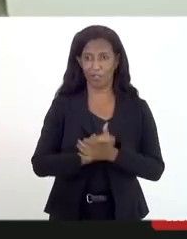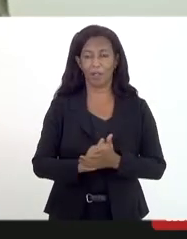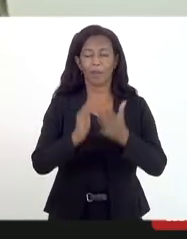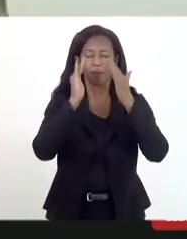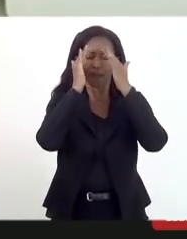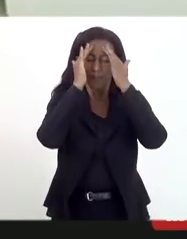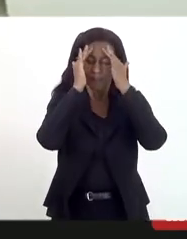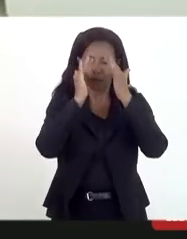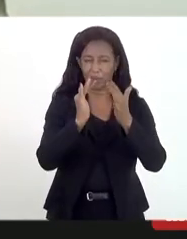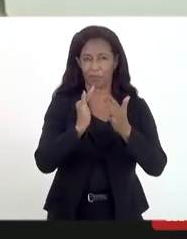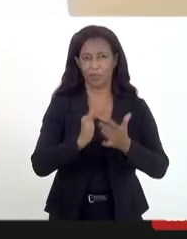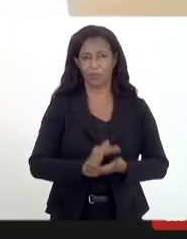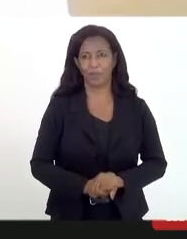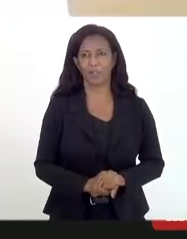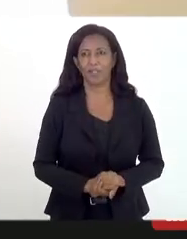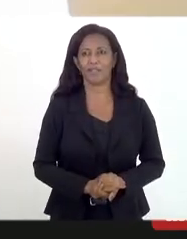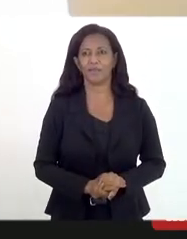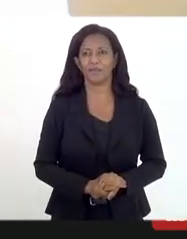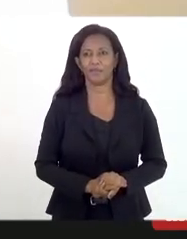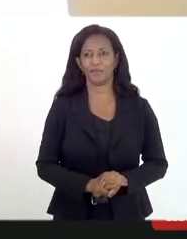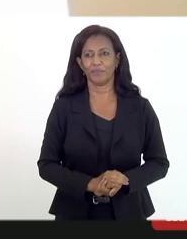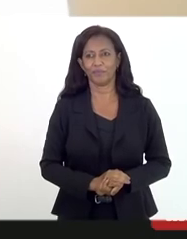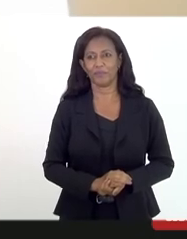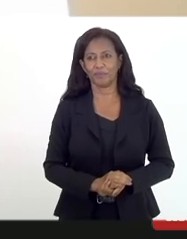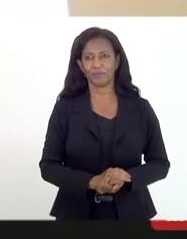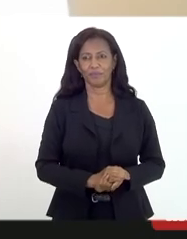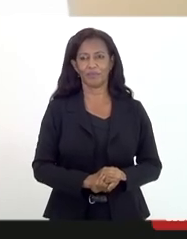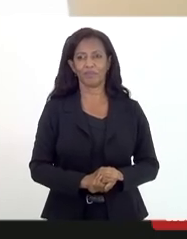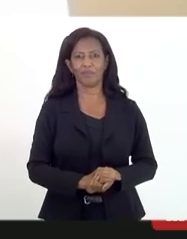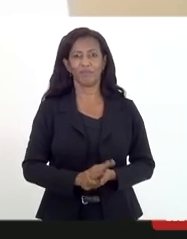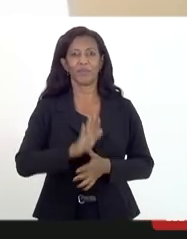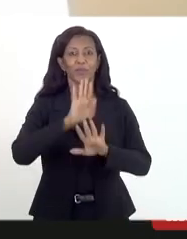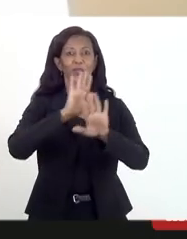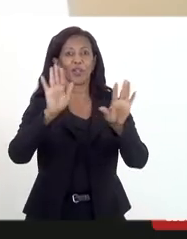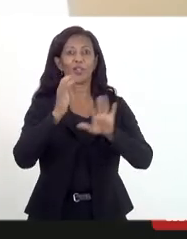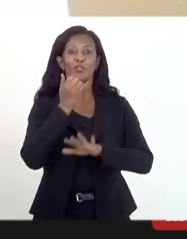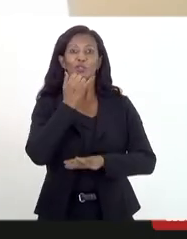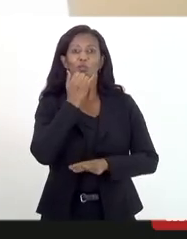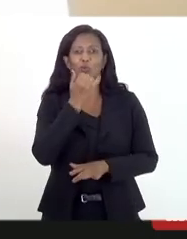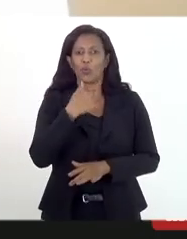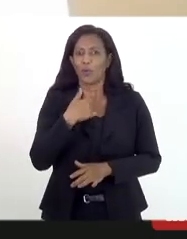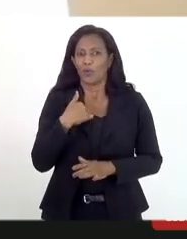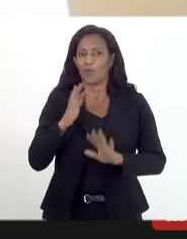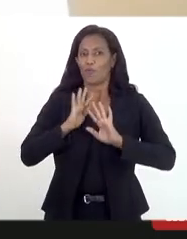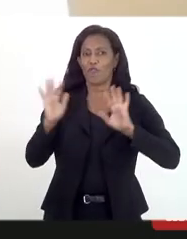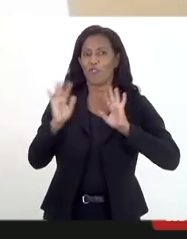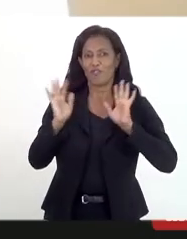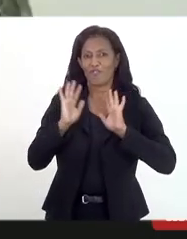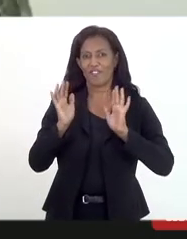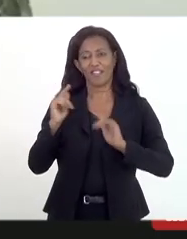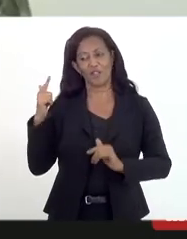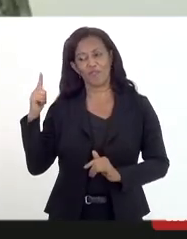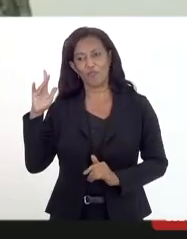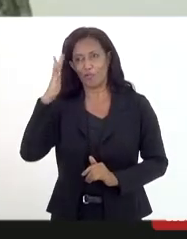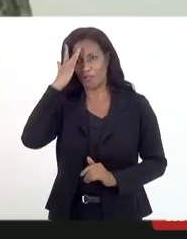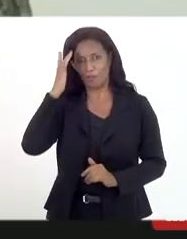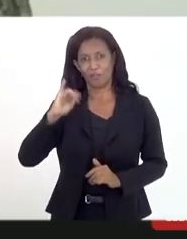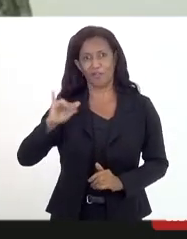meu respeito a amo perdoa o esclarecimento quem tinha falado não tinha sido eu para isso quem tinha falado tinha sido o Dr. Jaime eu